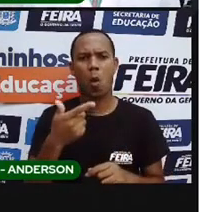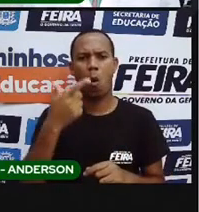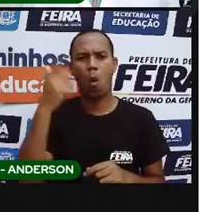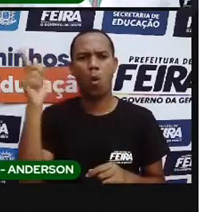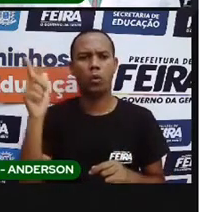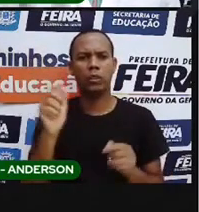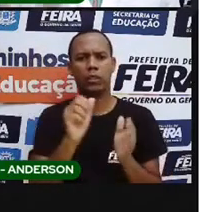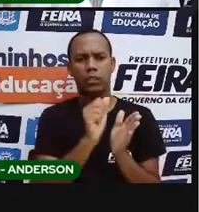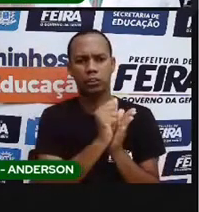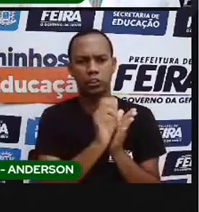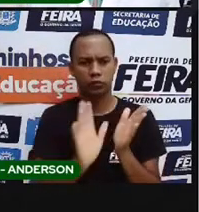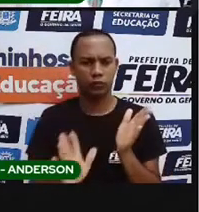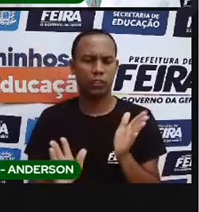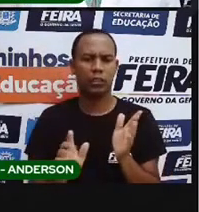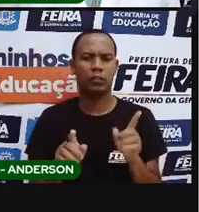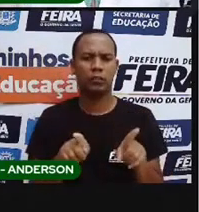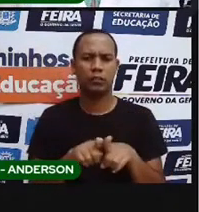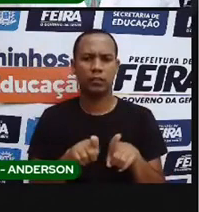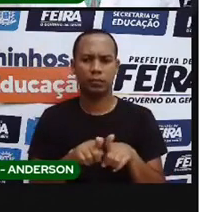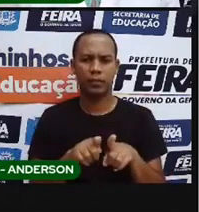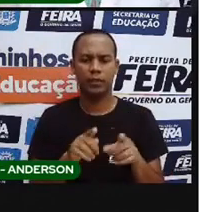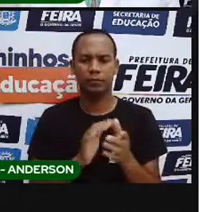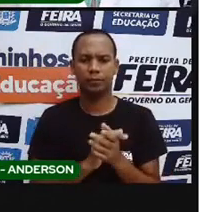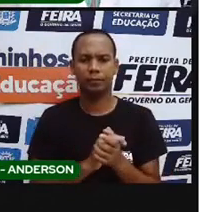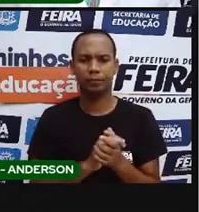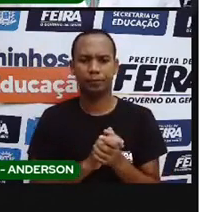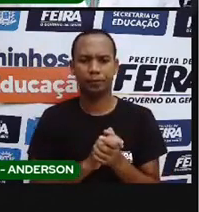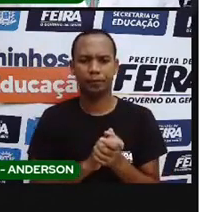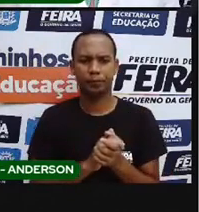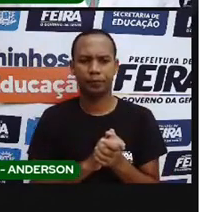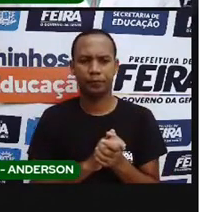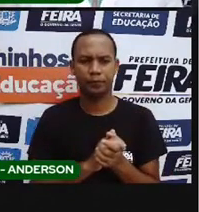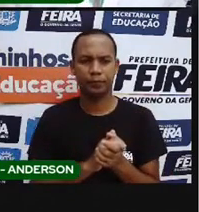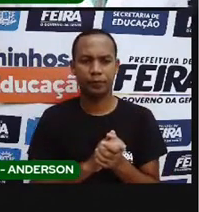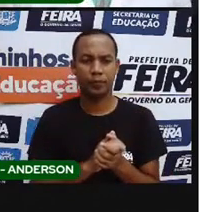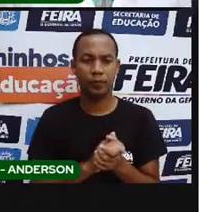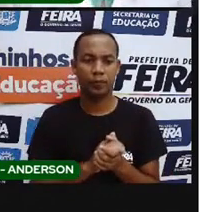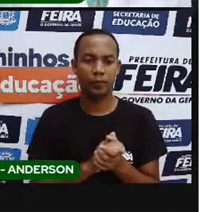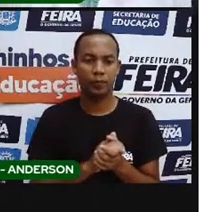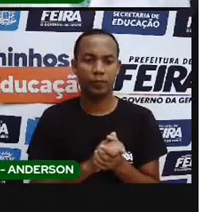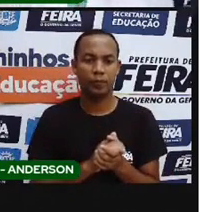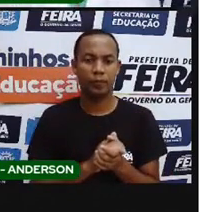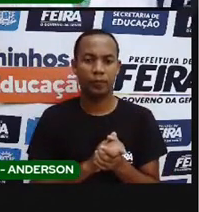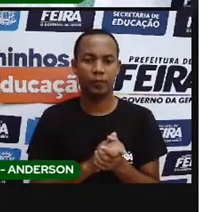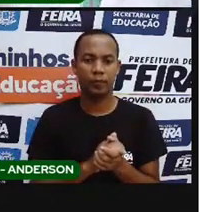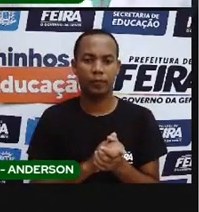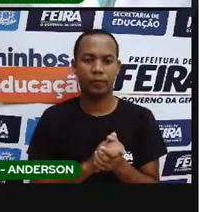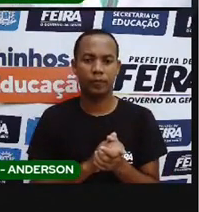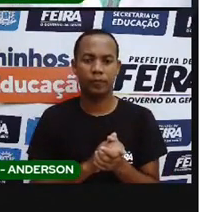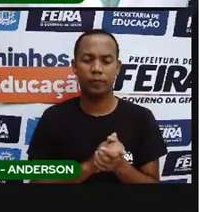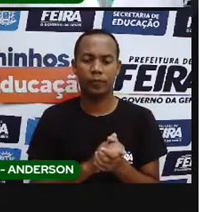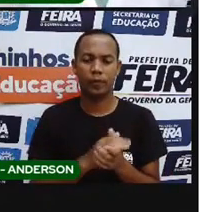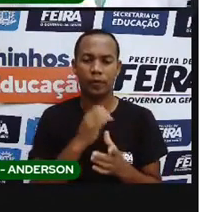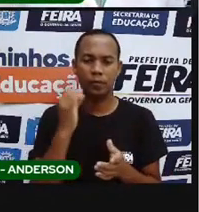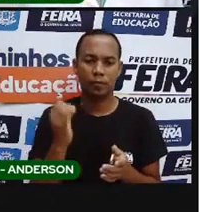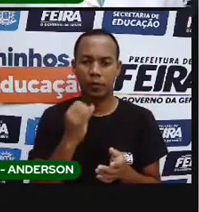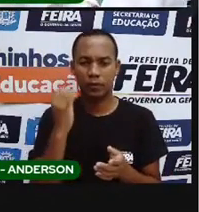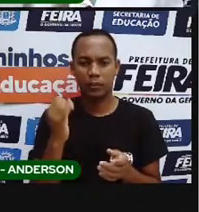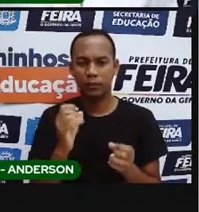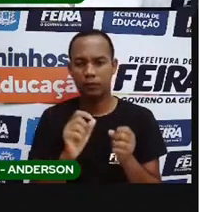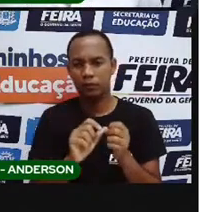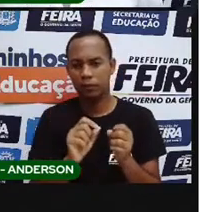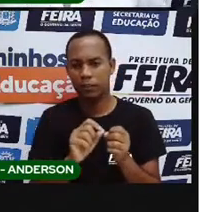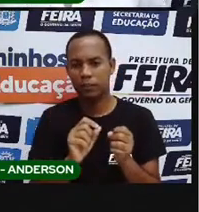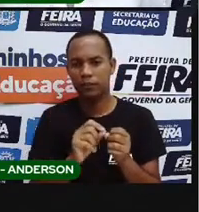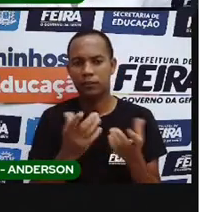cifra, uma atividade irá para vocês, certo? Ou essa, ou uma outra atividade. O importante é que vocês façam.